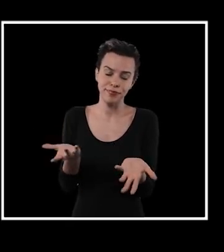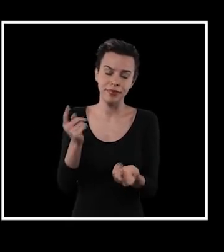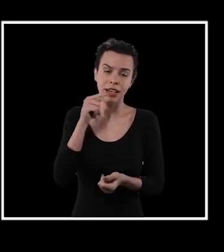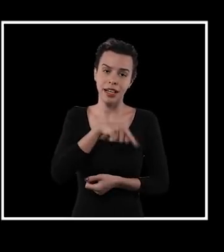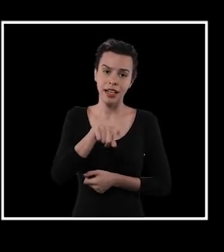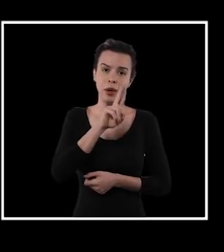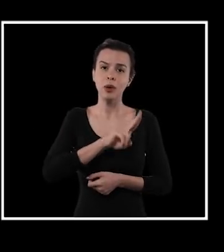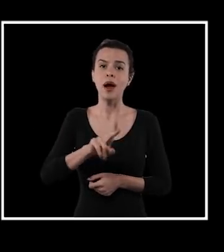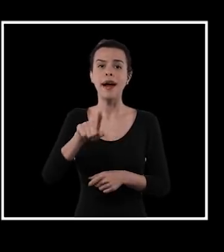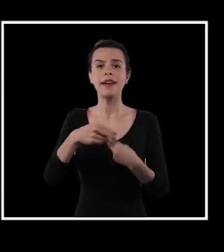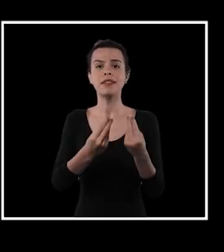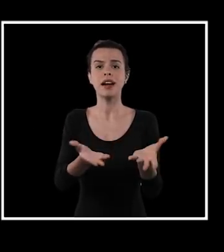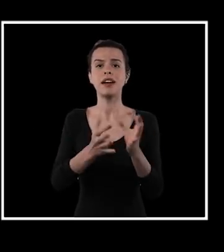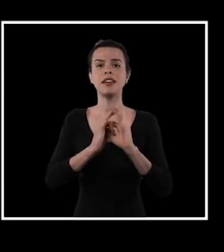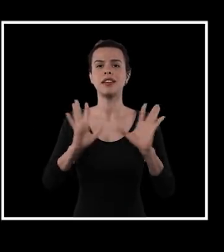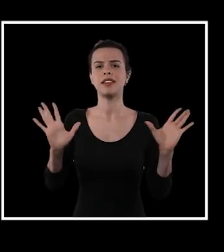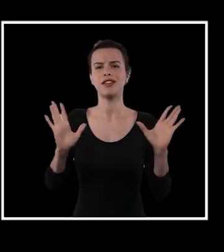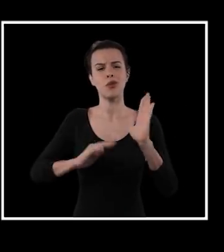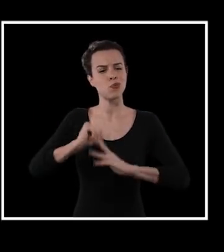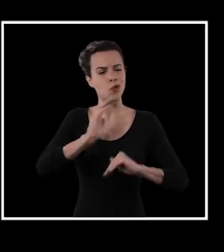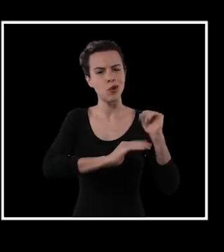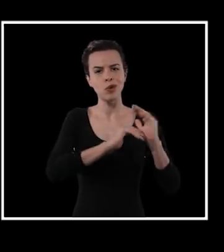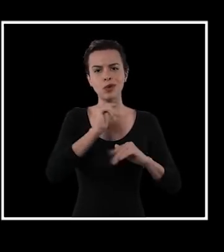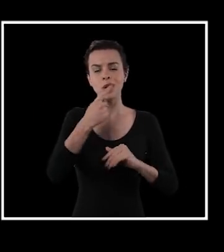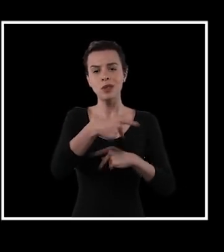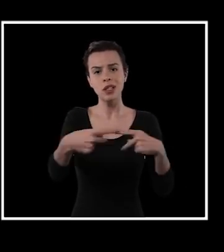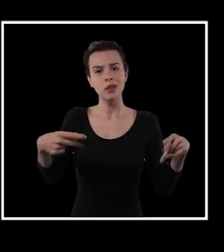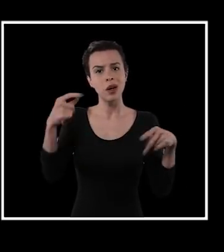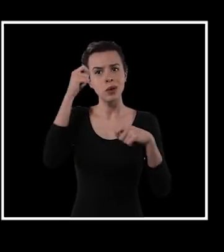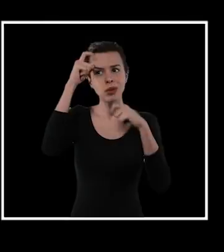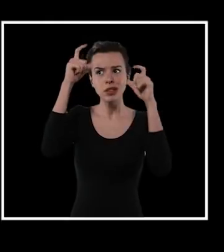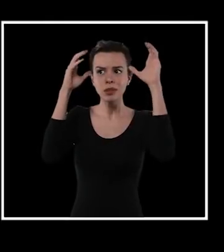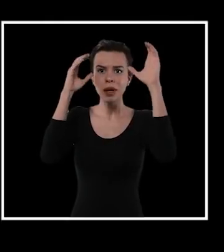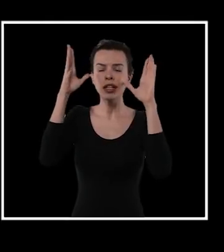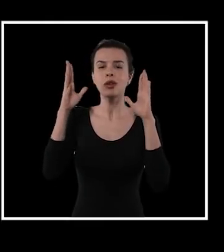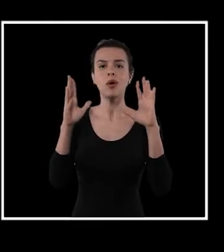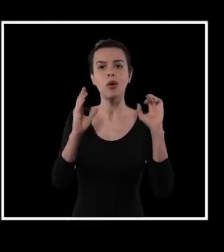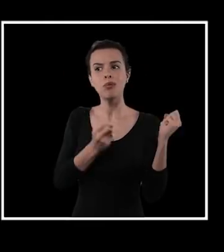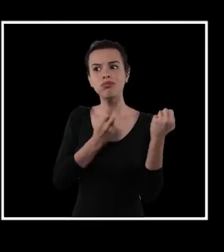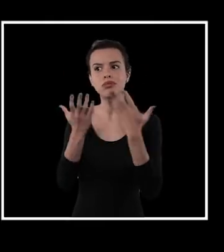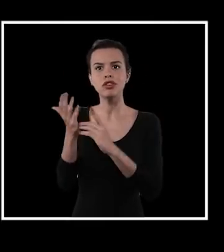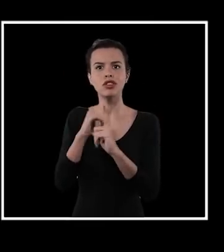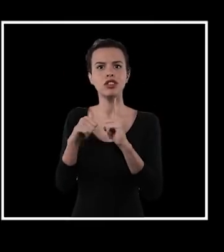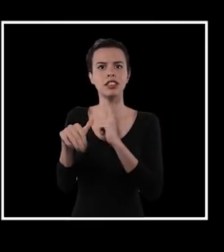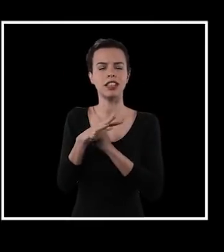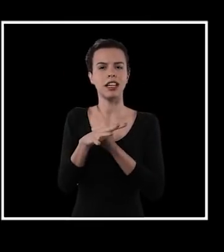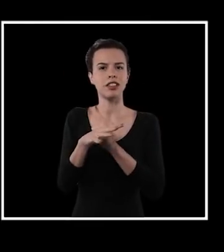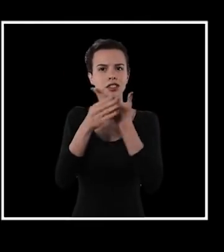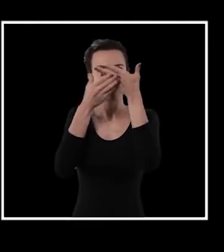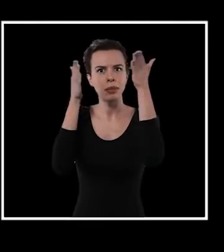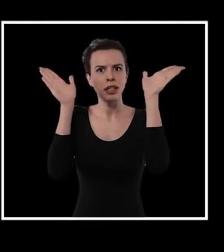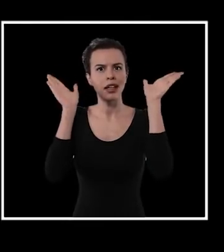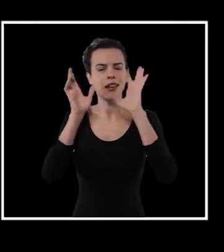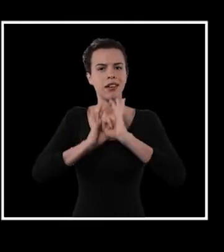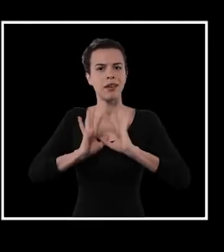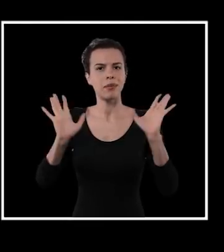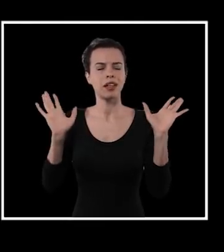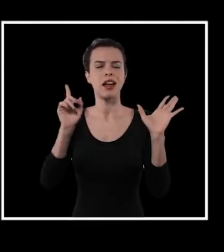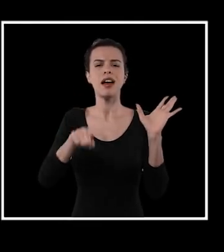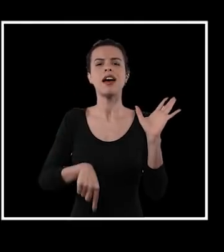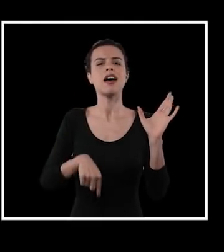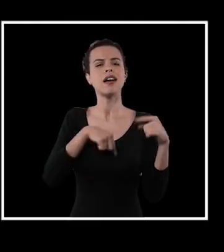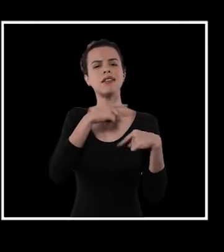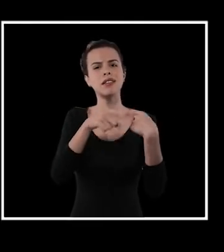a lógica dela é justamente a de emancipação, de produção de um conhecimento para a sociedade, um